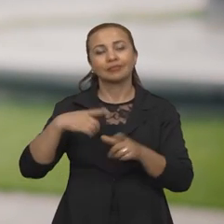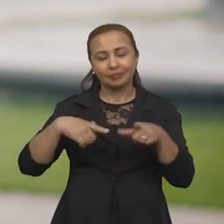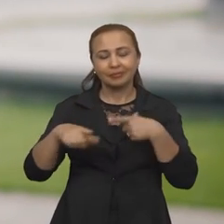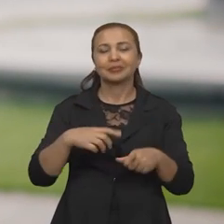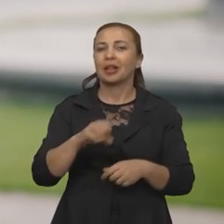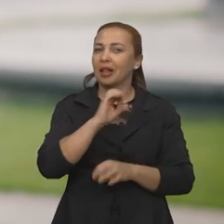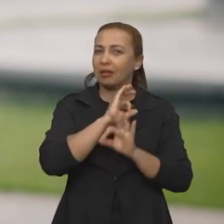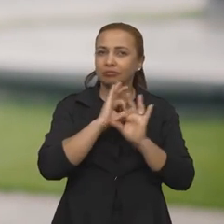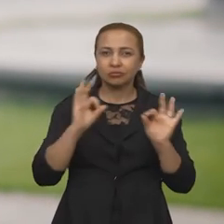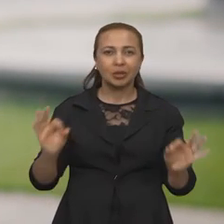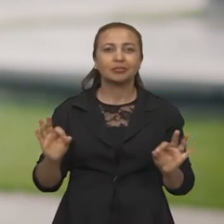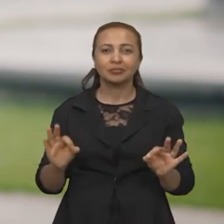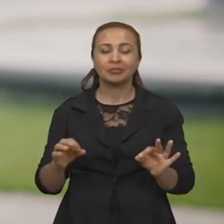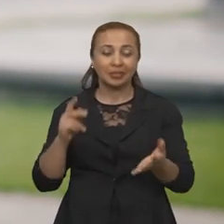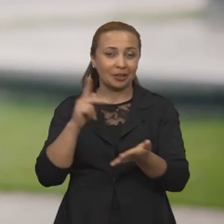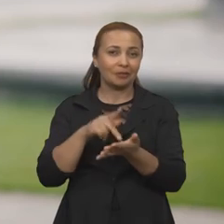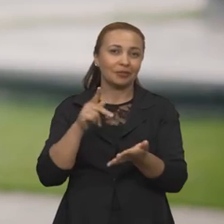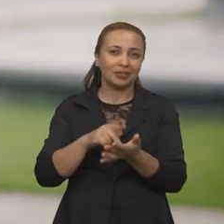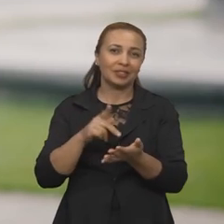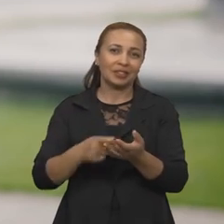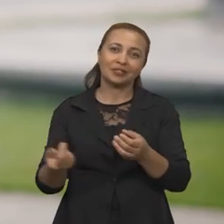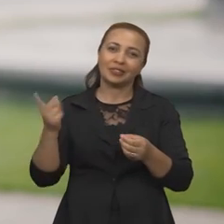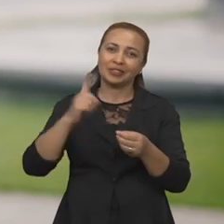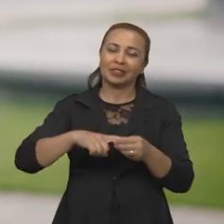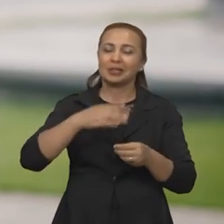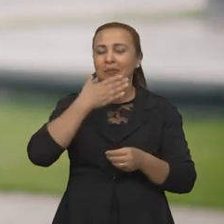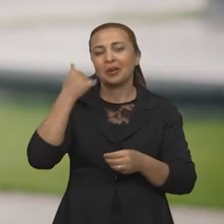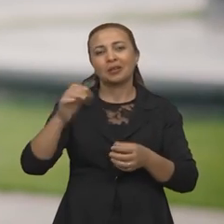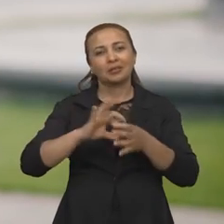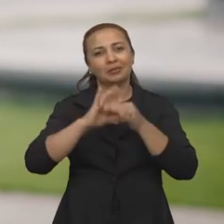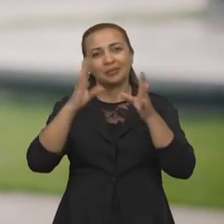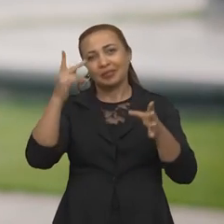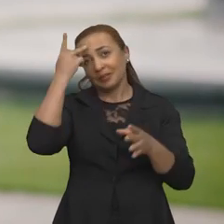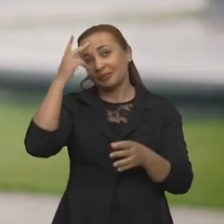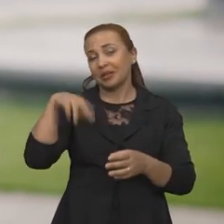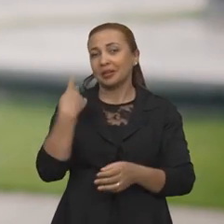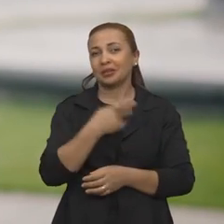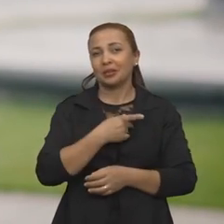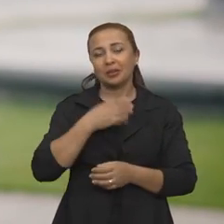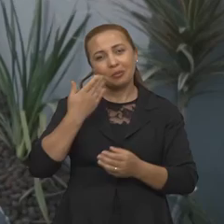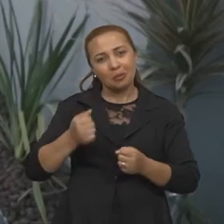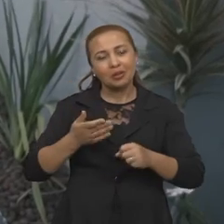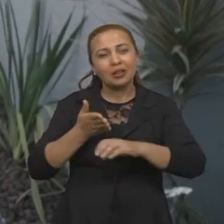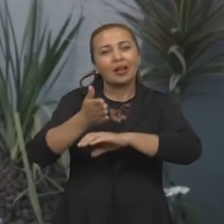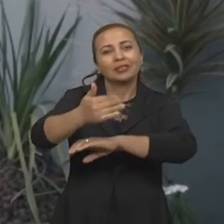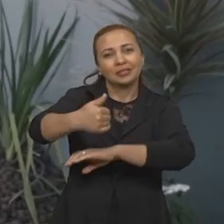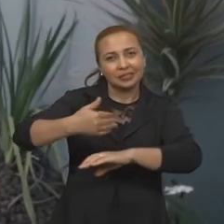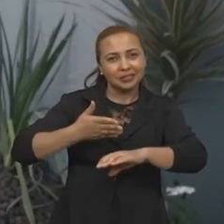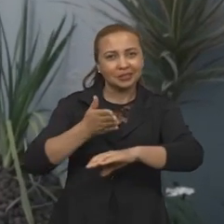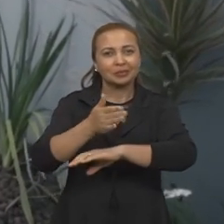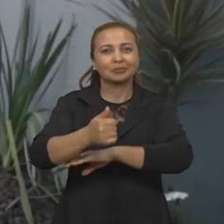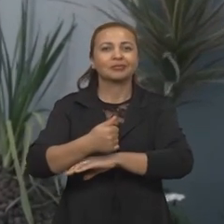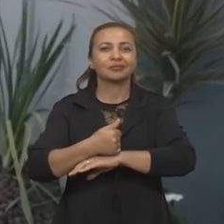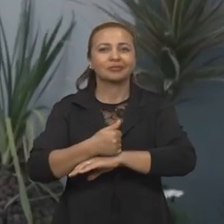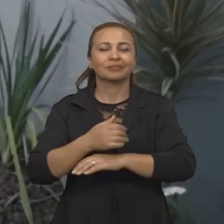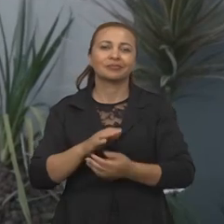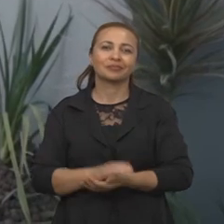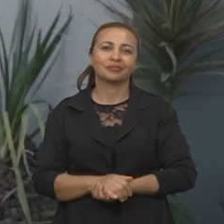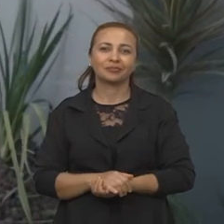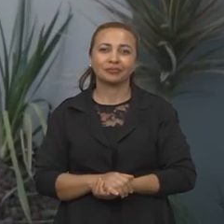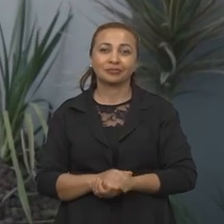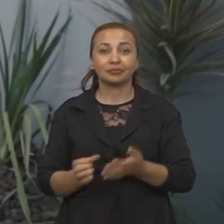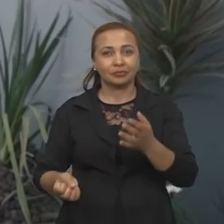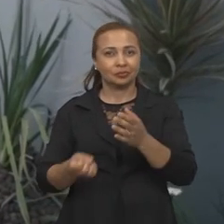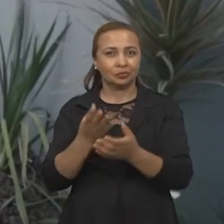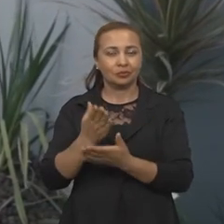é de funcionamento realmente, e isso tudo vai trazer mais liberdade para que a gente possa ir e vir com mais segurança. Bom, a